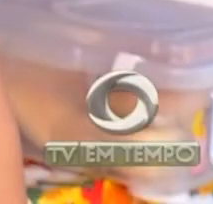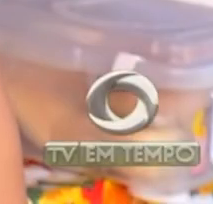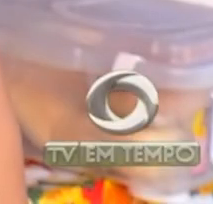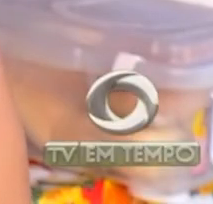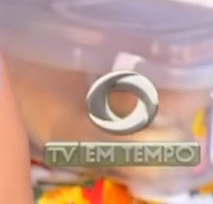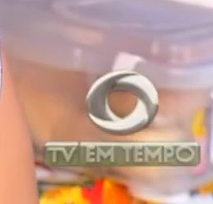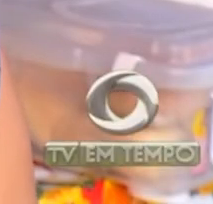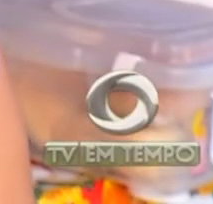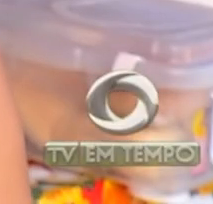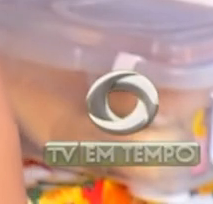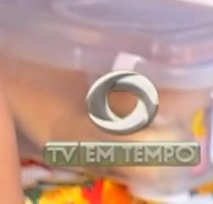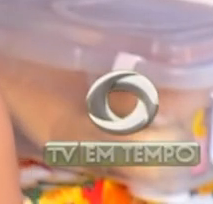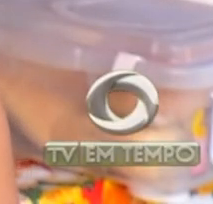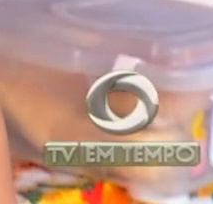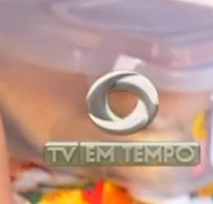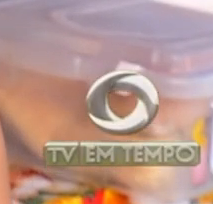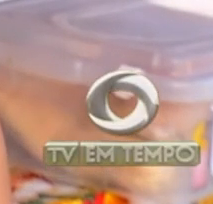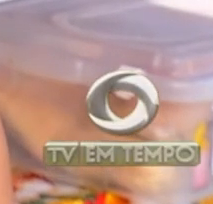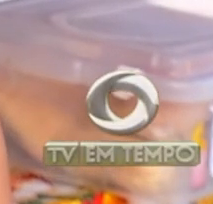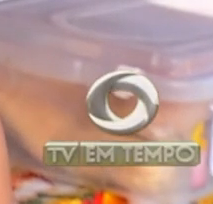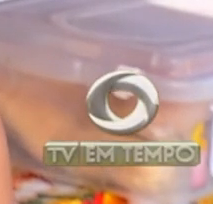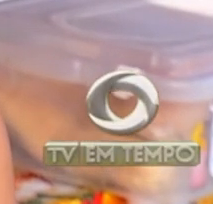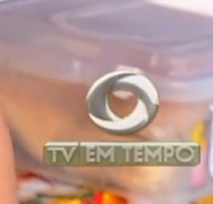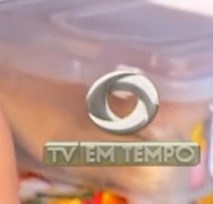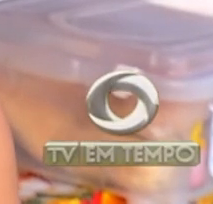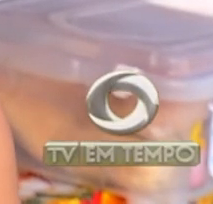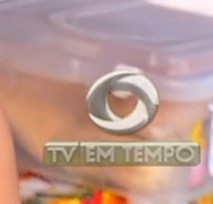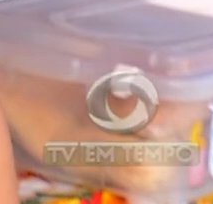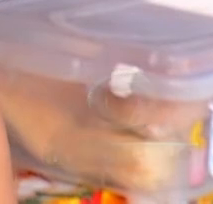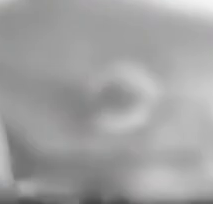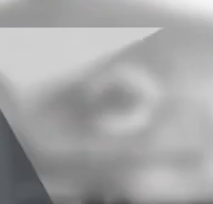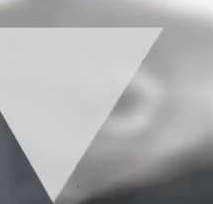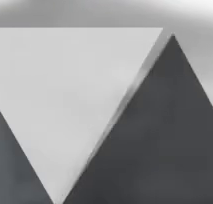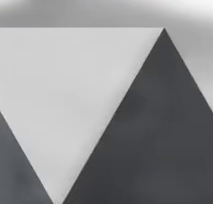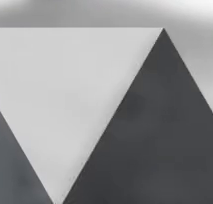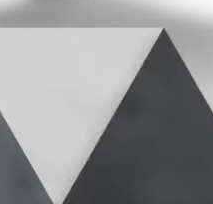trabalhando de carteira autônomo, mas se fosse com carteira assinada seria melhor.